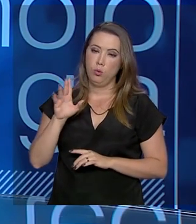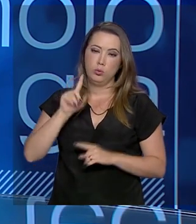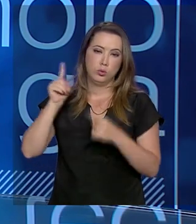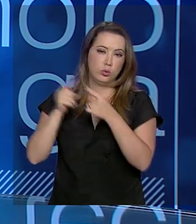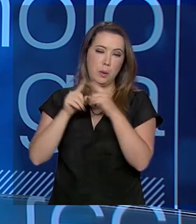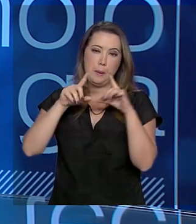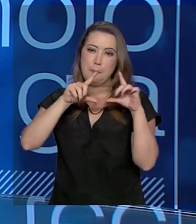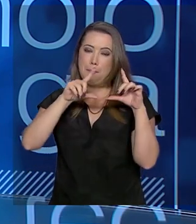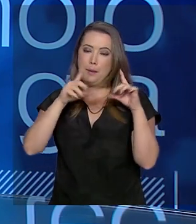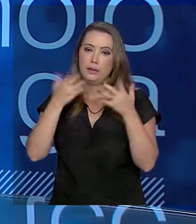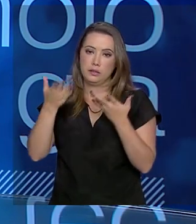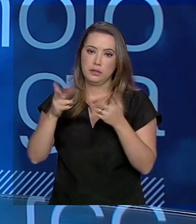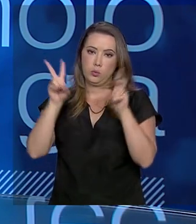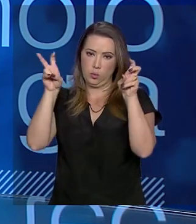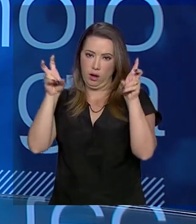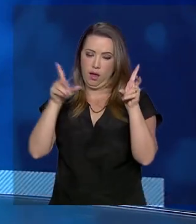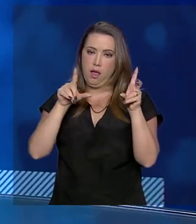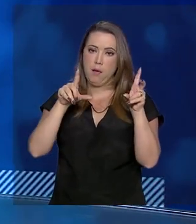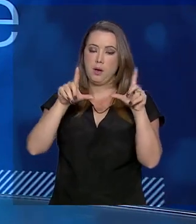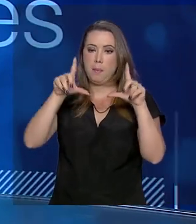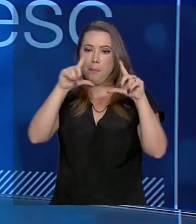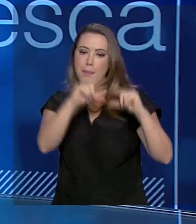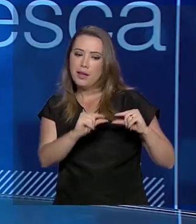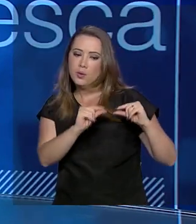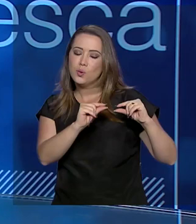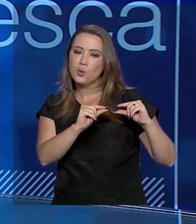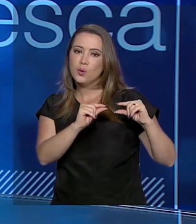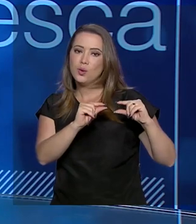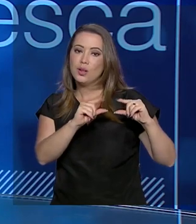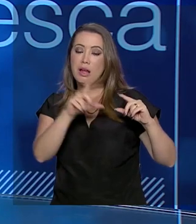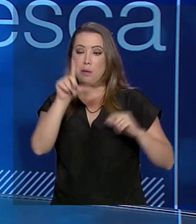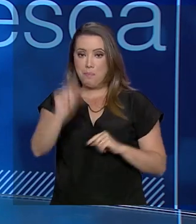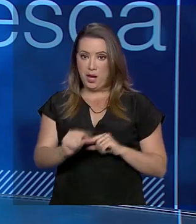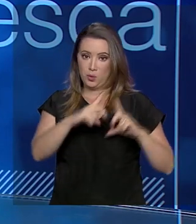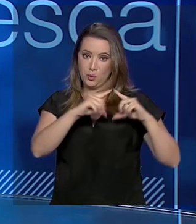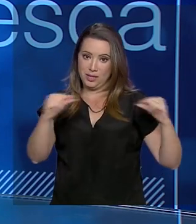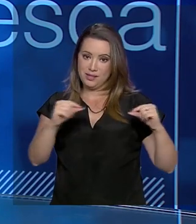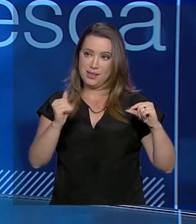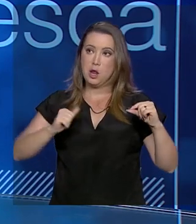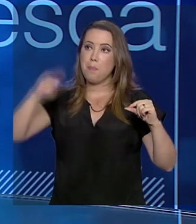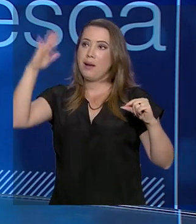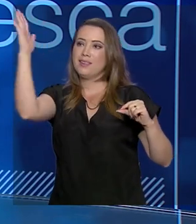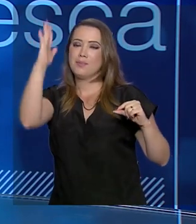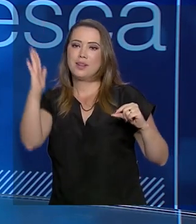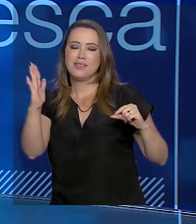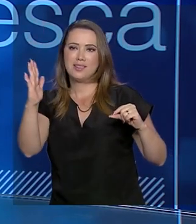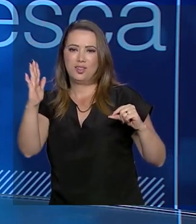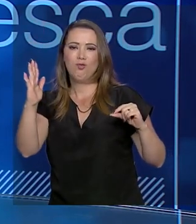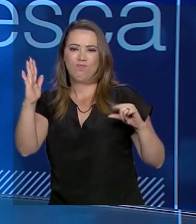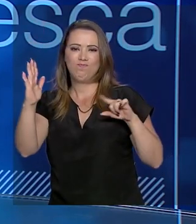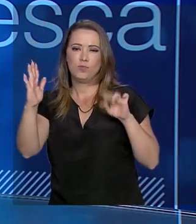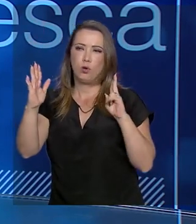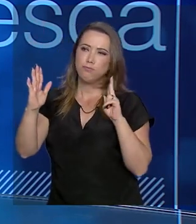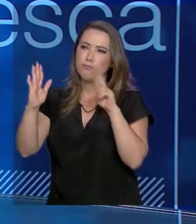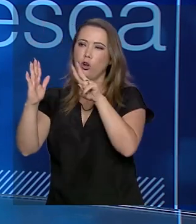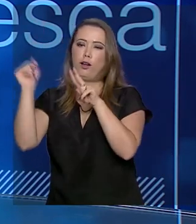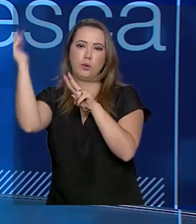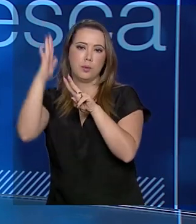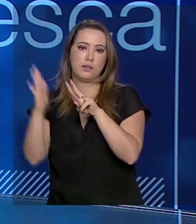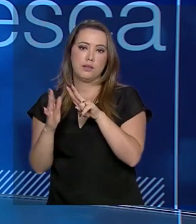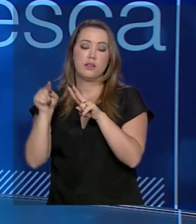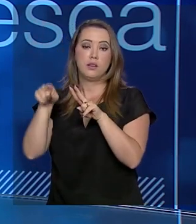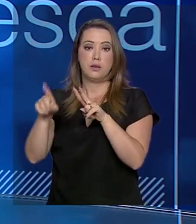menos Brasília e mais Brasil, lembra do nosso presidente Jair Bolsonaro, é que realmente tem vindo nessas reuniões,